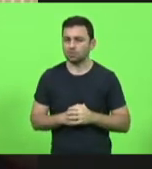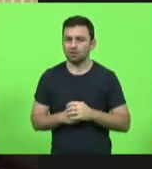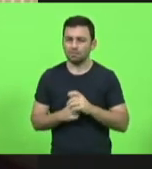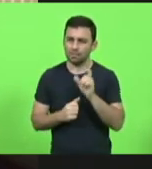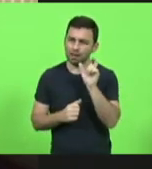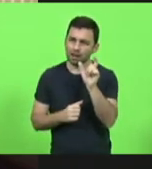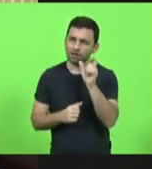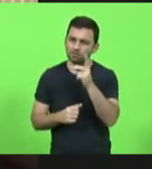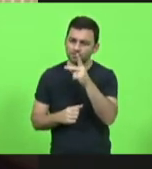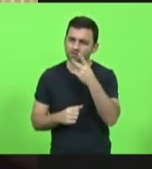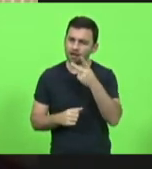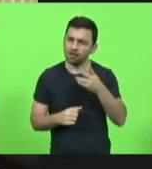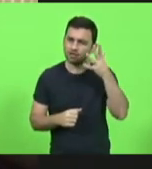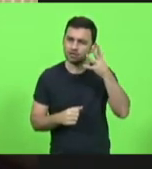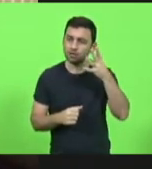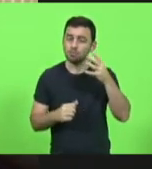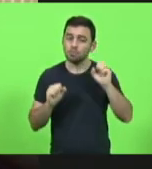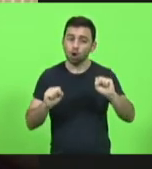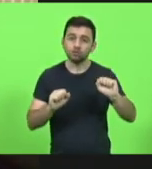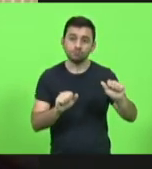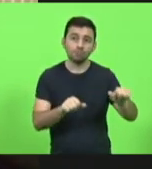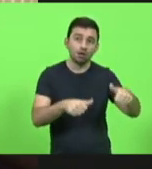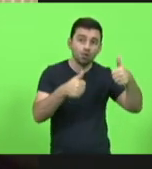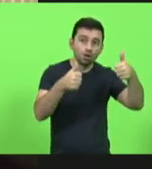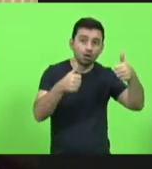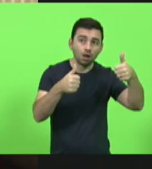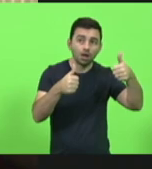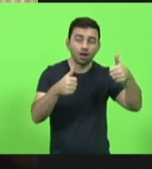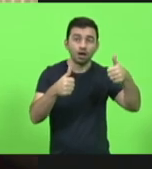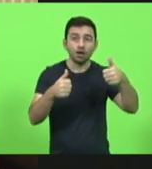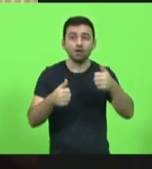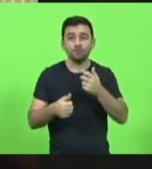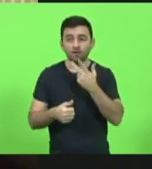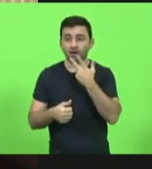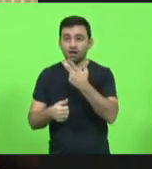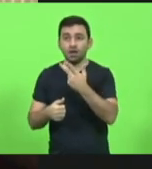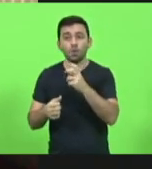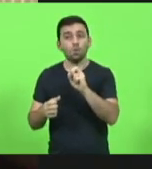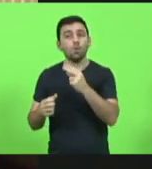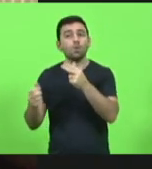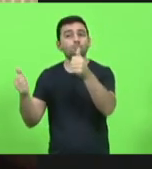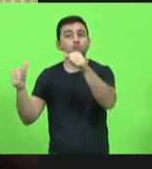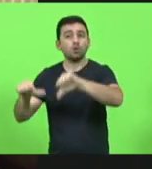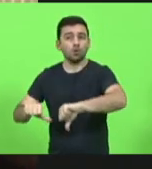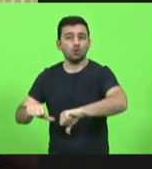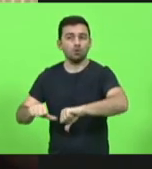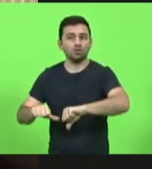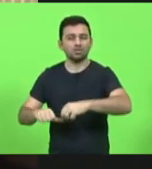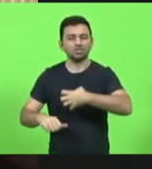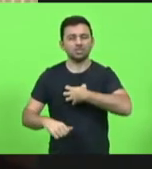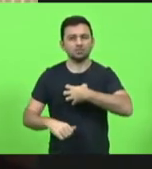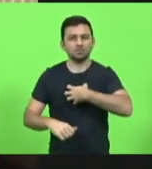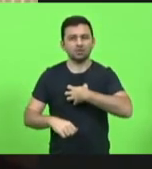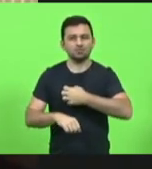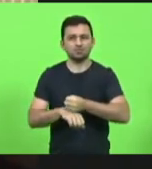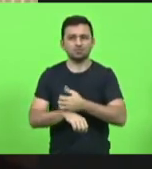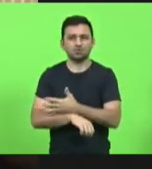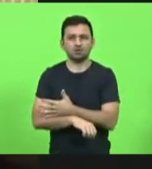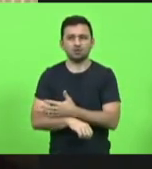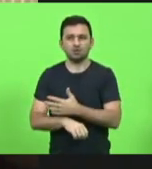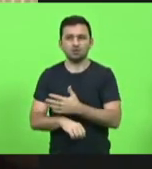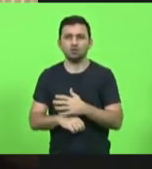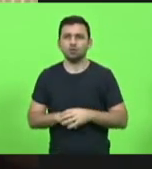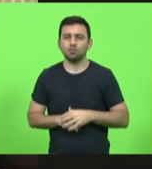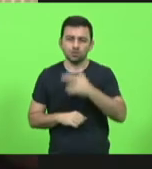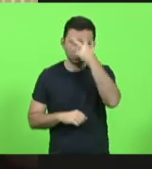Têm peso para melhorar ou para piorar a situação emocional das pessoas que saem de uma